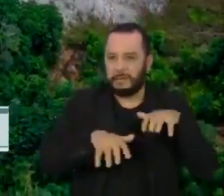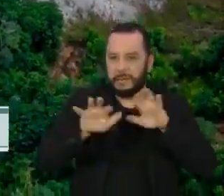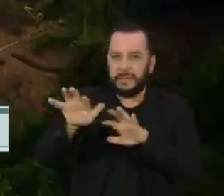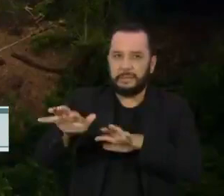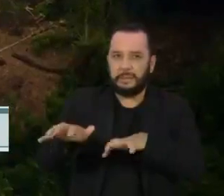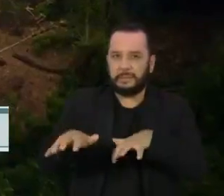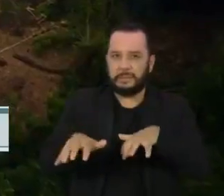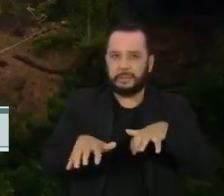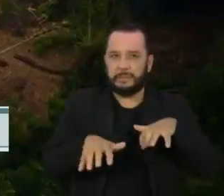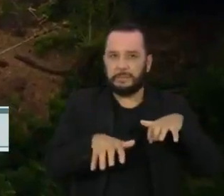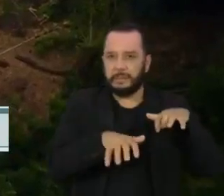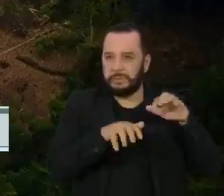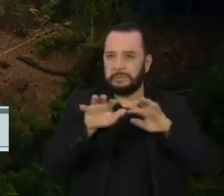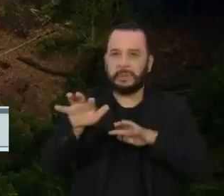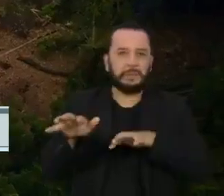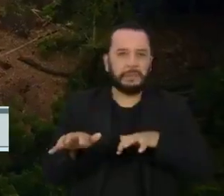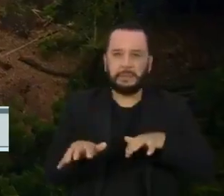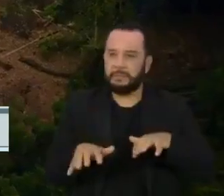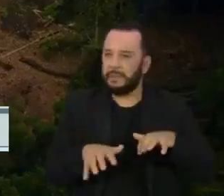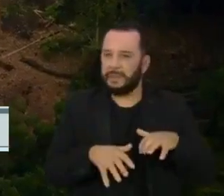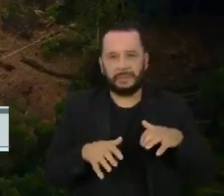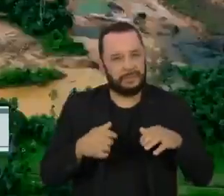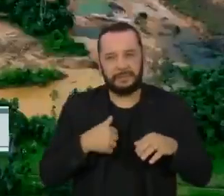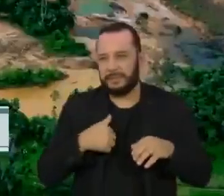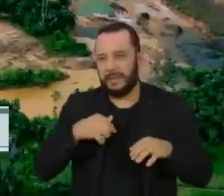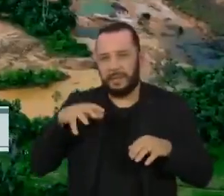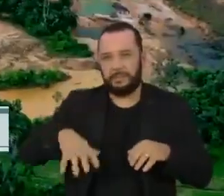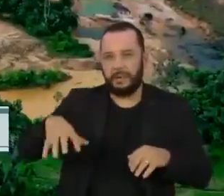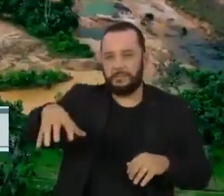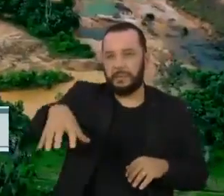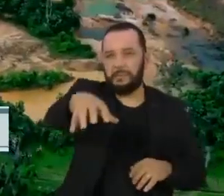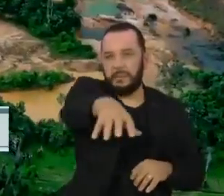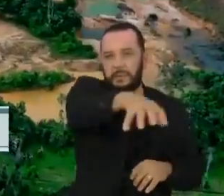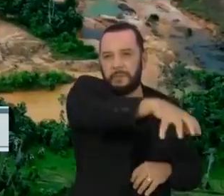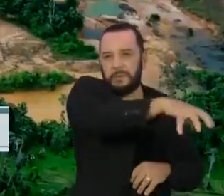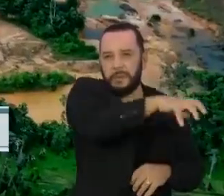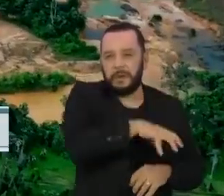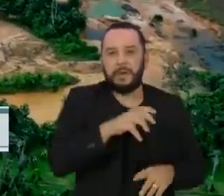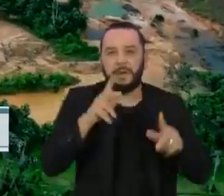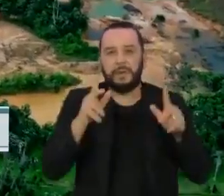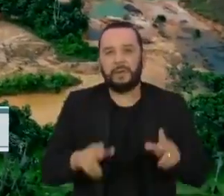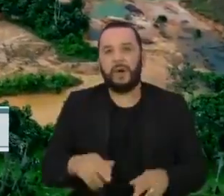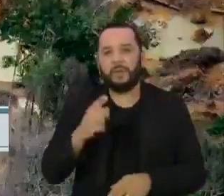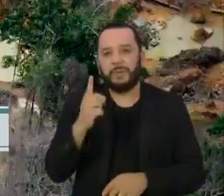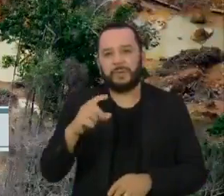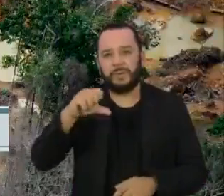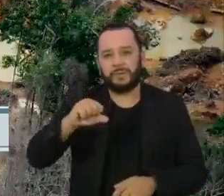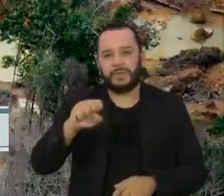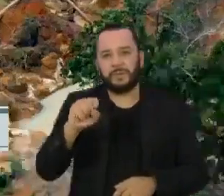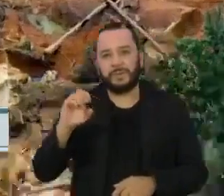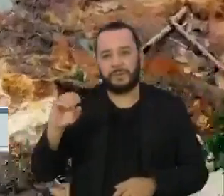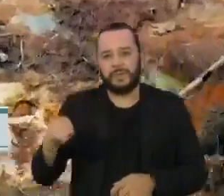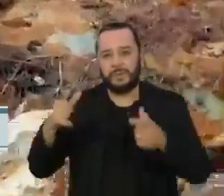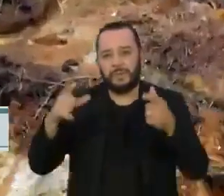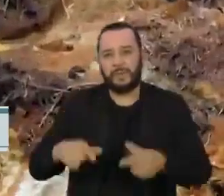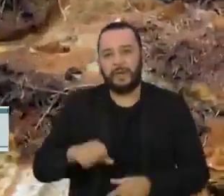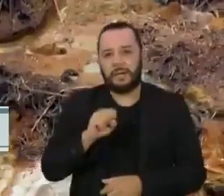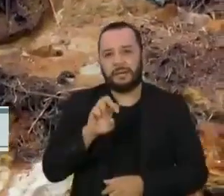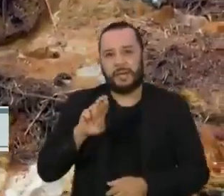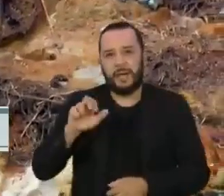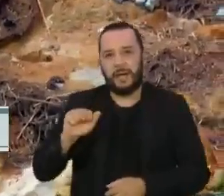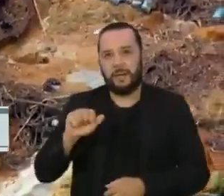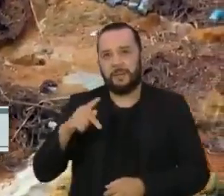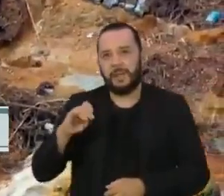fossem muitas serras peladas, o maior garimpo a céu aberto do mundo na década de 80. Os pequenos